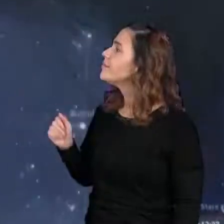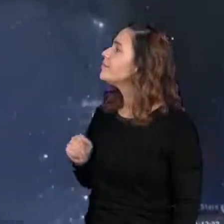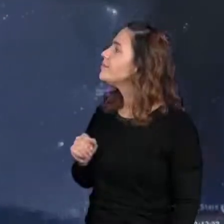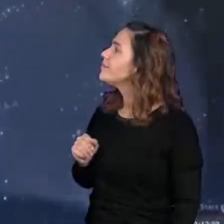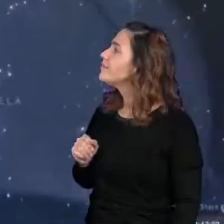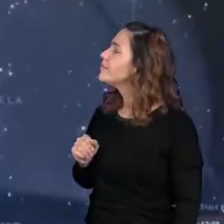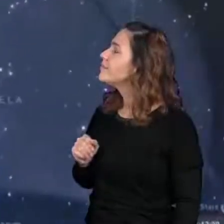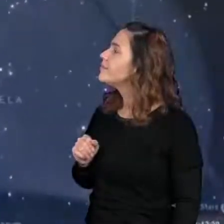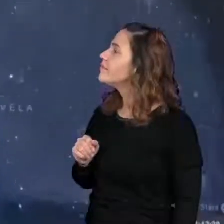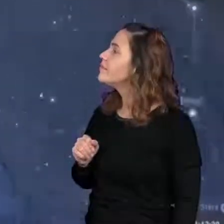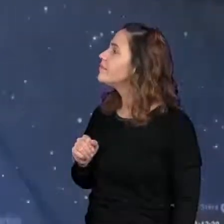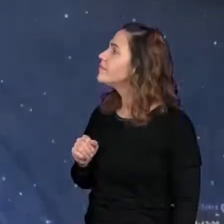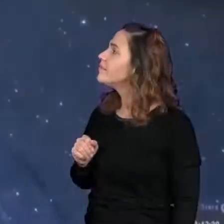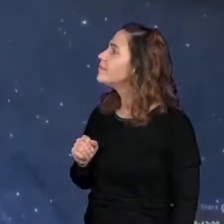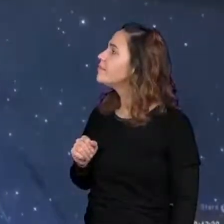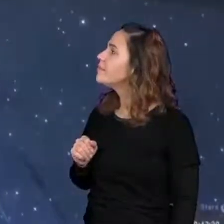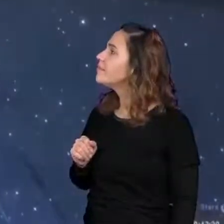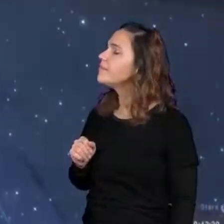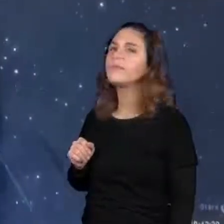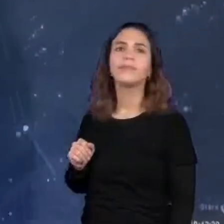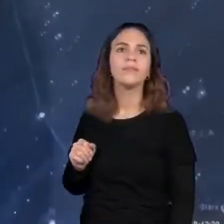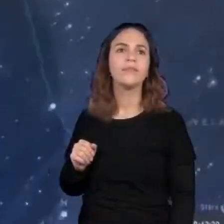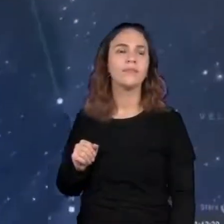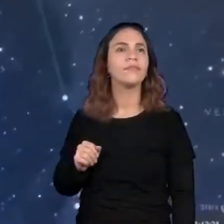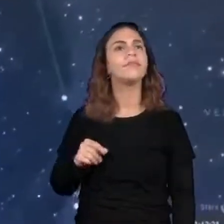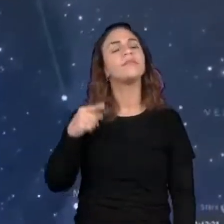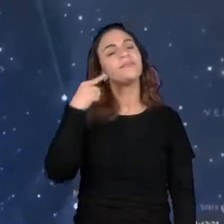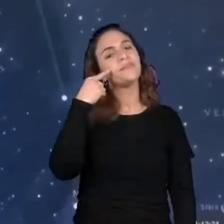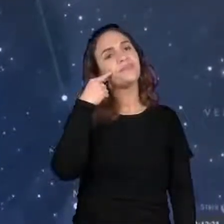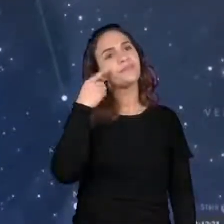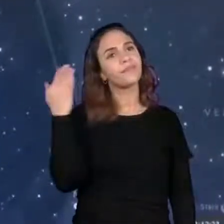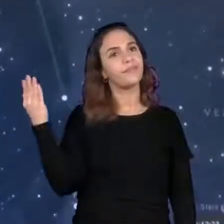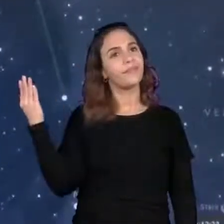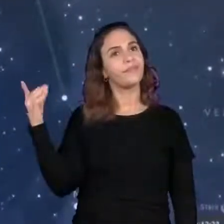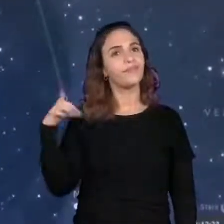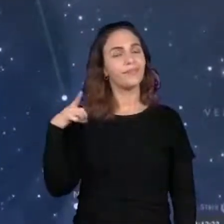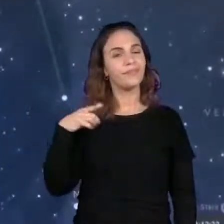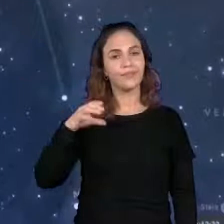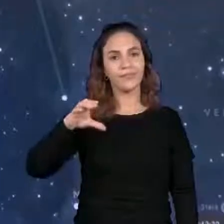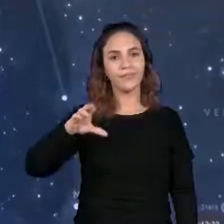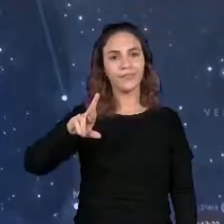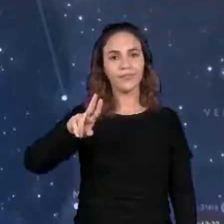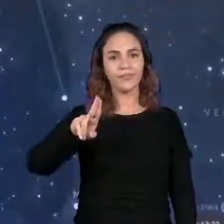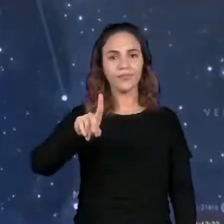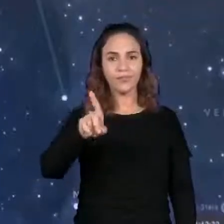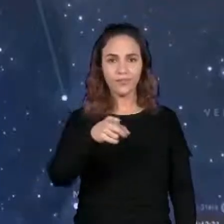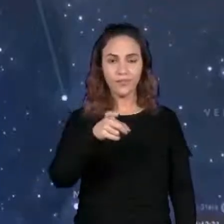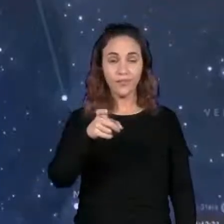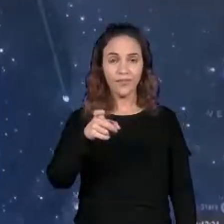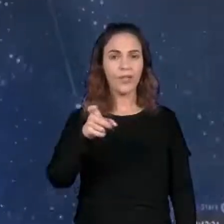a constelação de Cruzeiro do Sul.